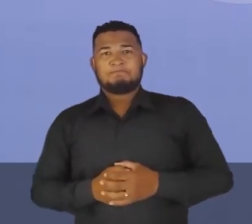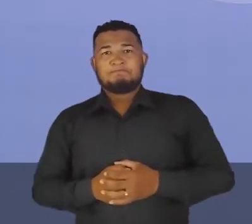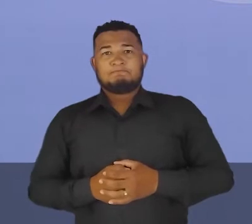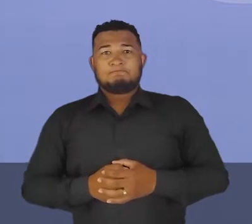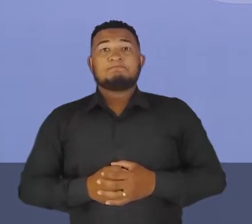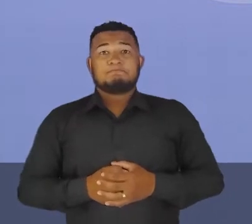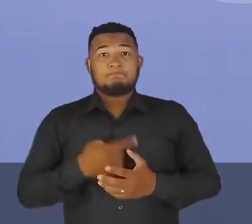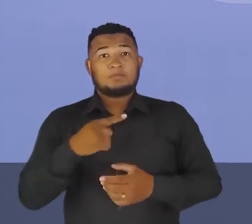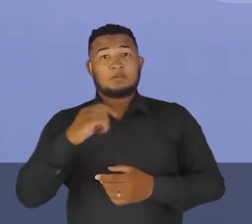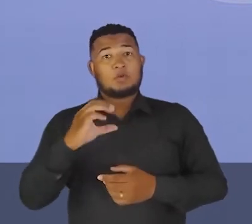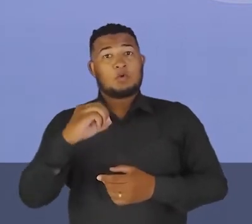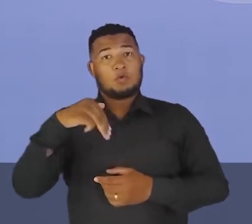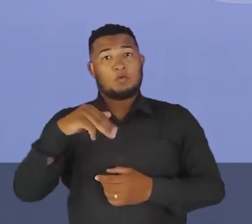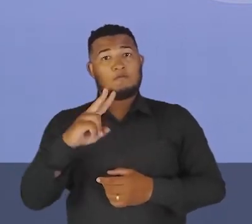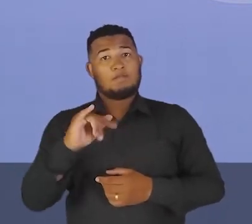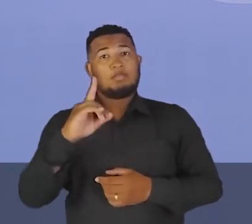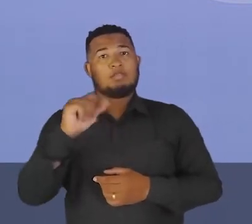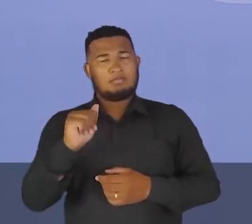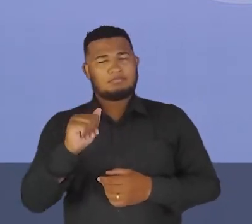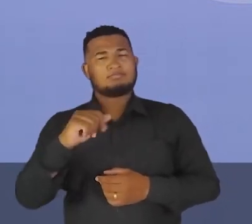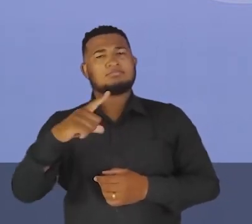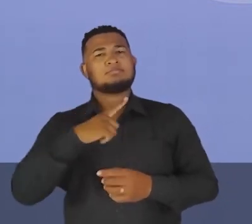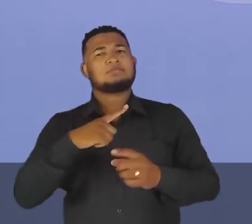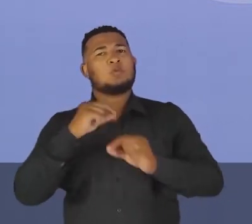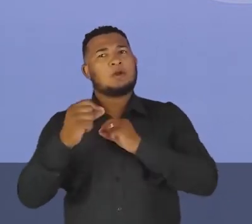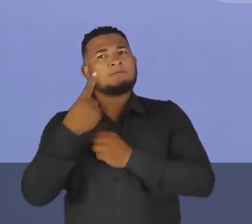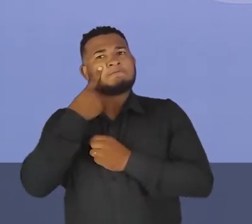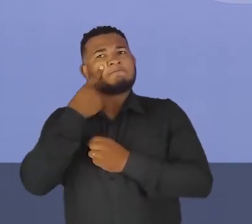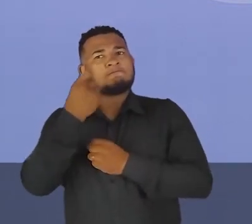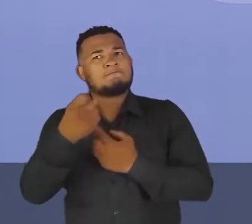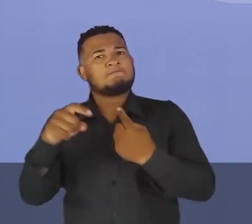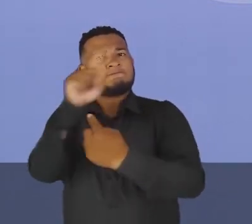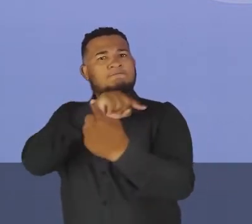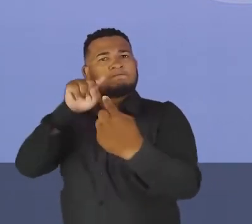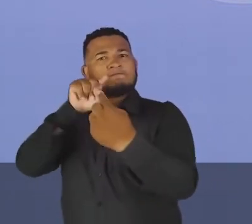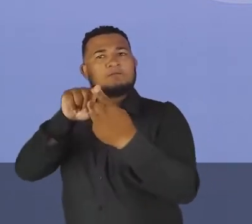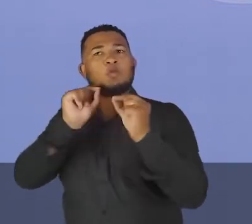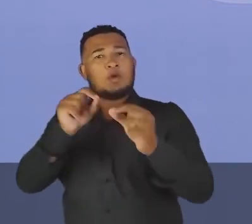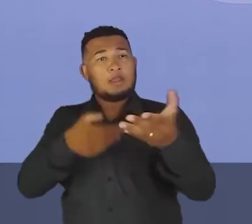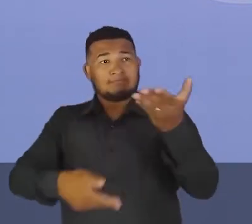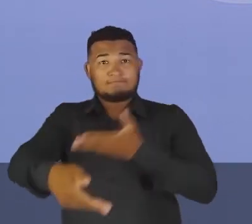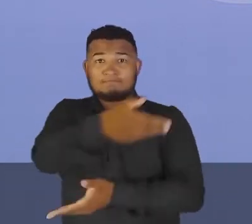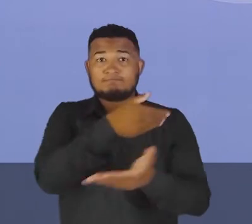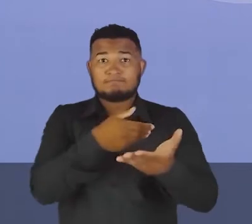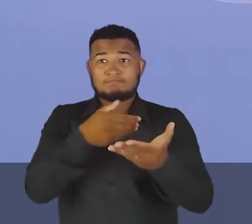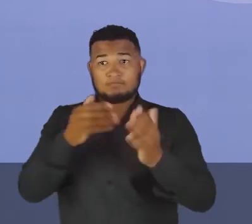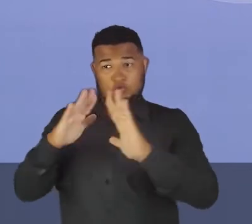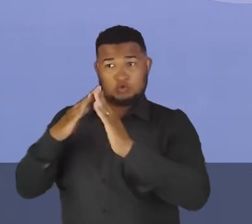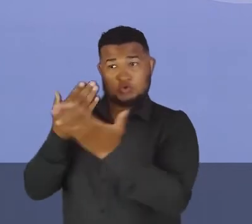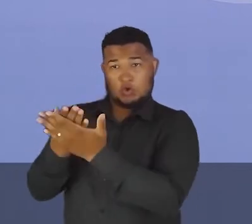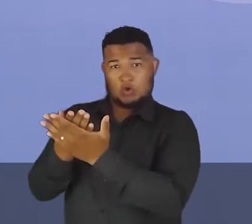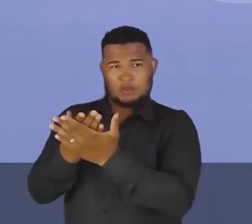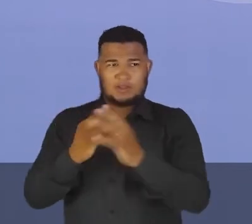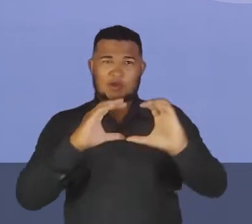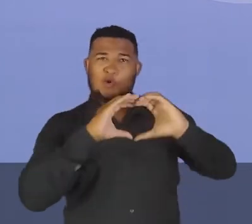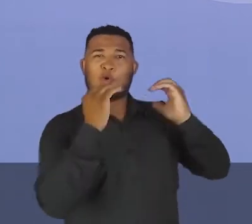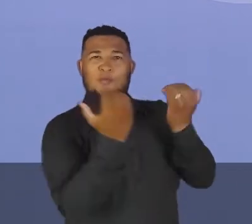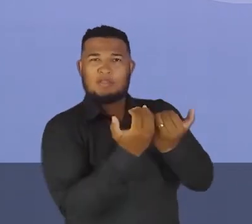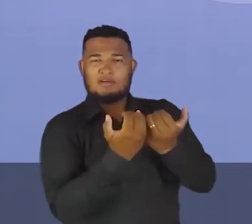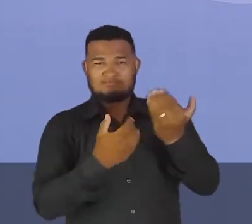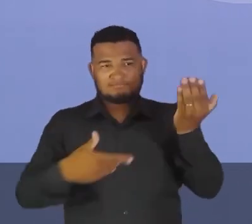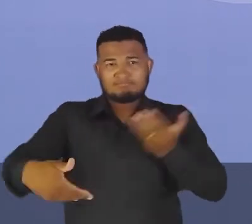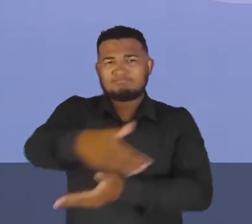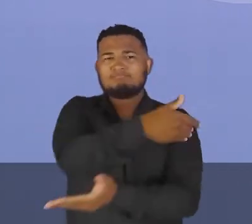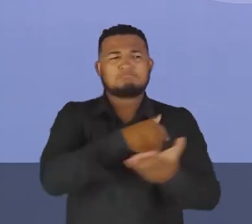Essa convida, ela tem, na verdade, o interesse e o objetivo de interagir escola com comunidade. Quais são as demandas